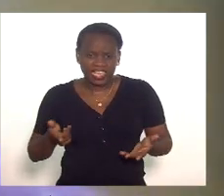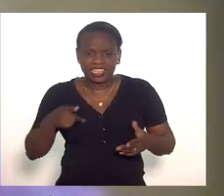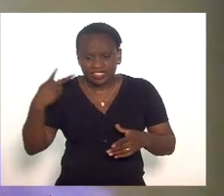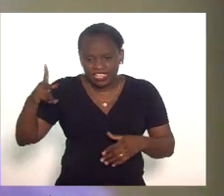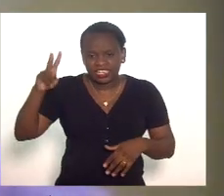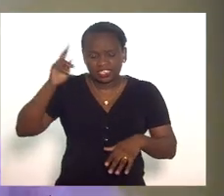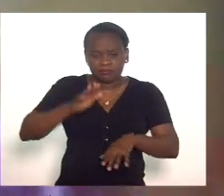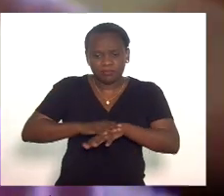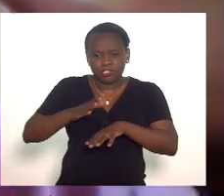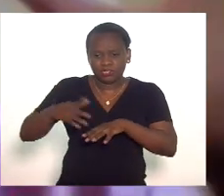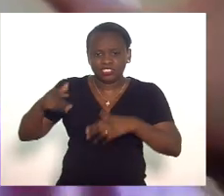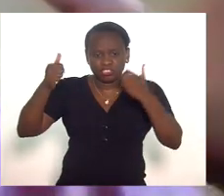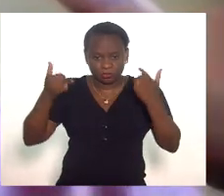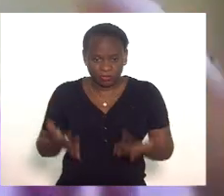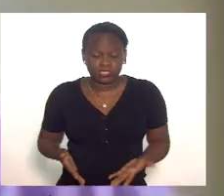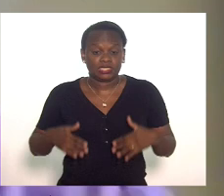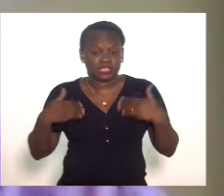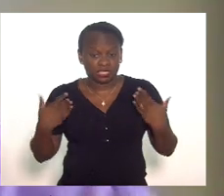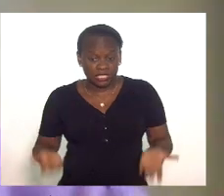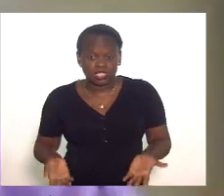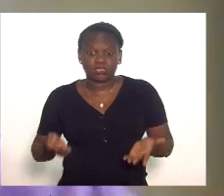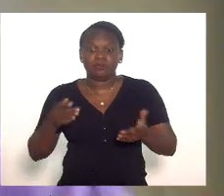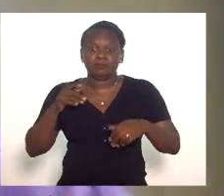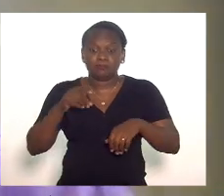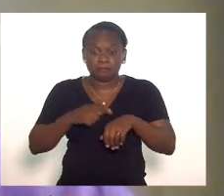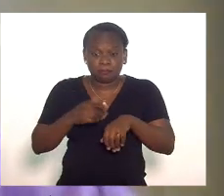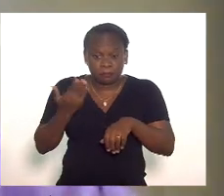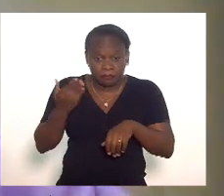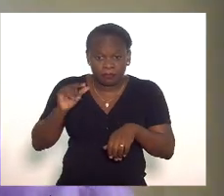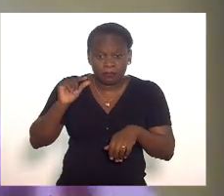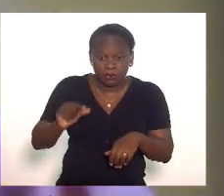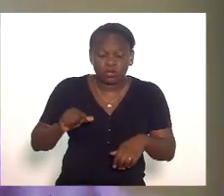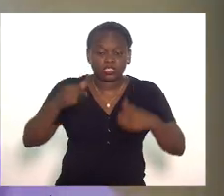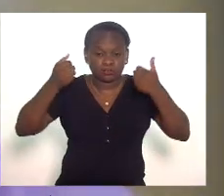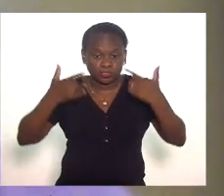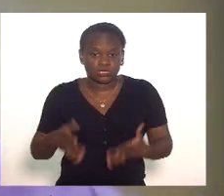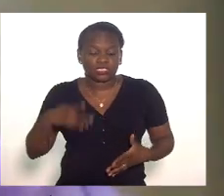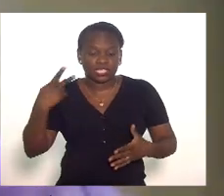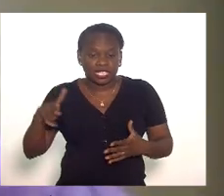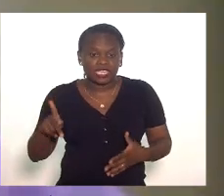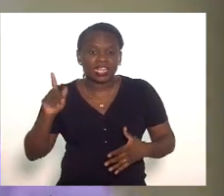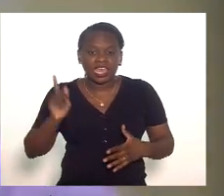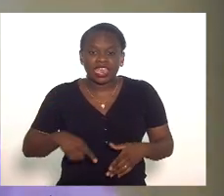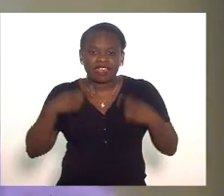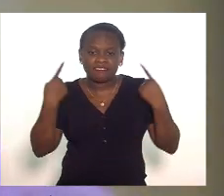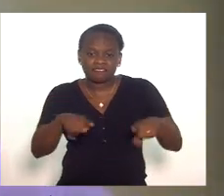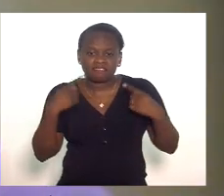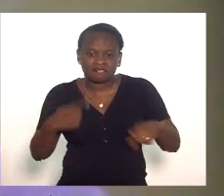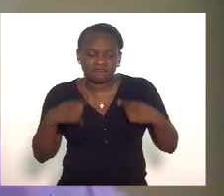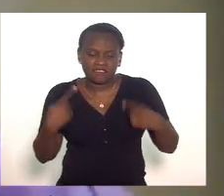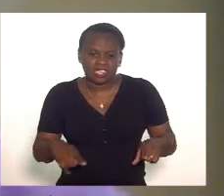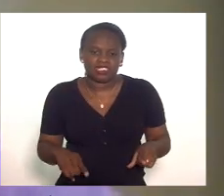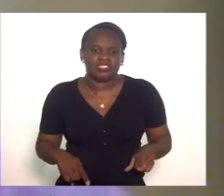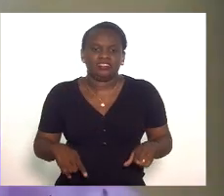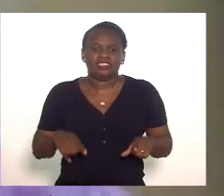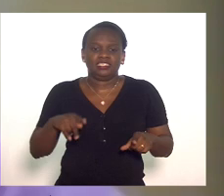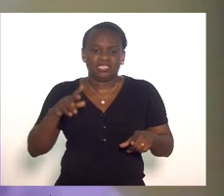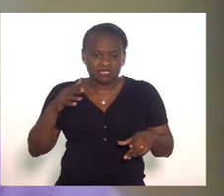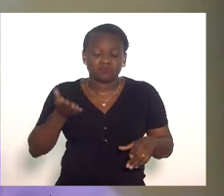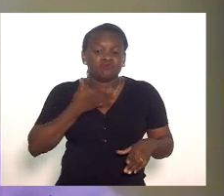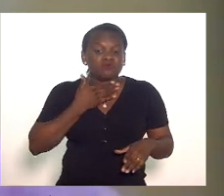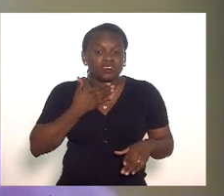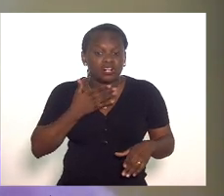toada então assim a mais recente manifestação nesse sentido foi a ameaça a ameaça